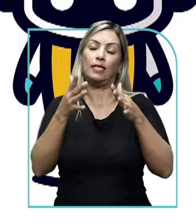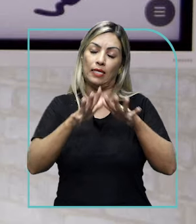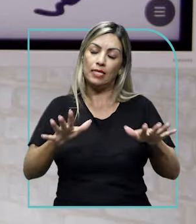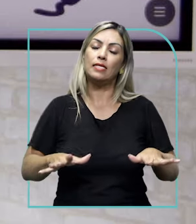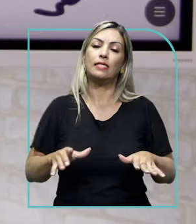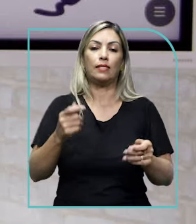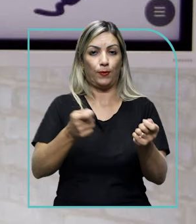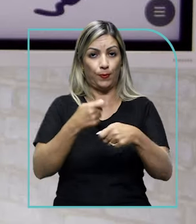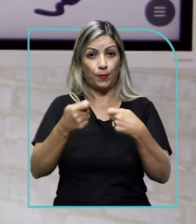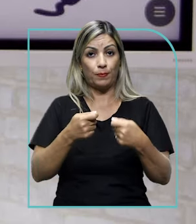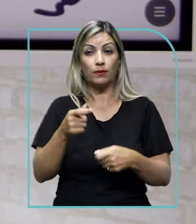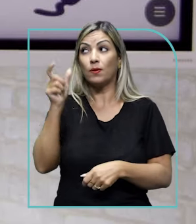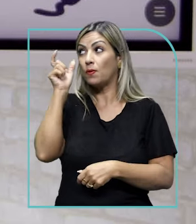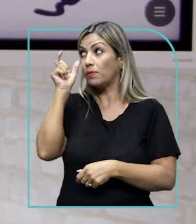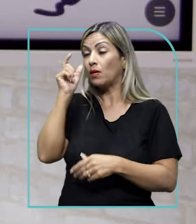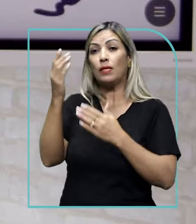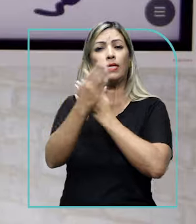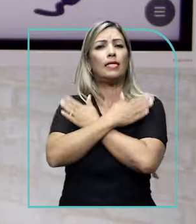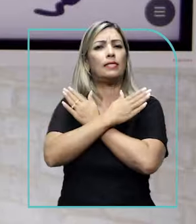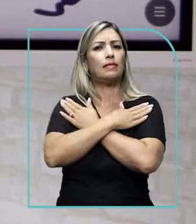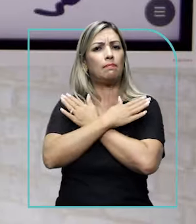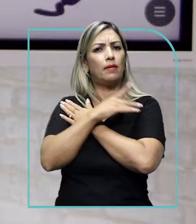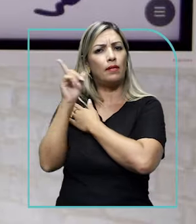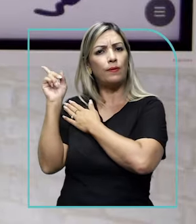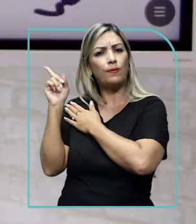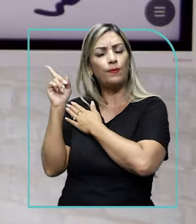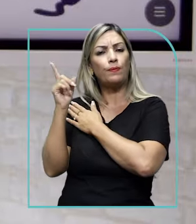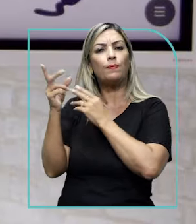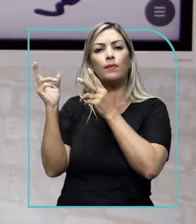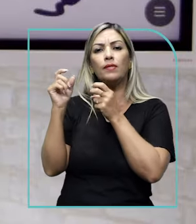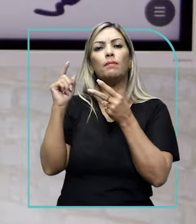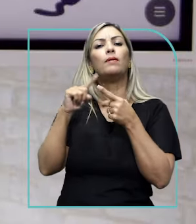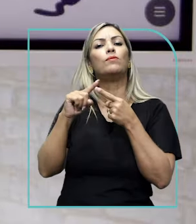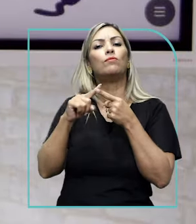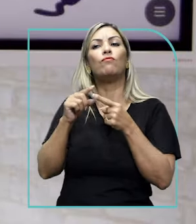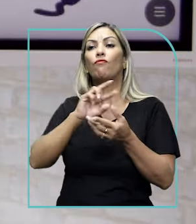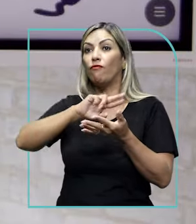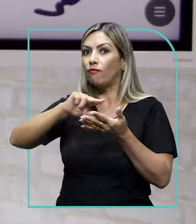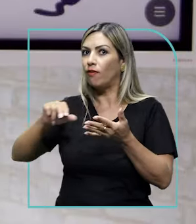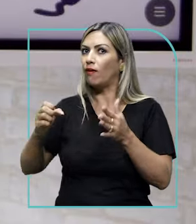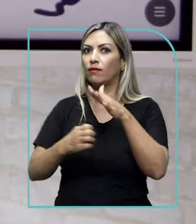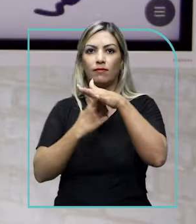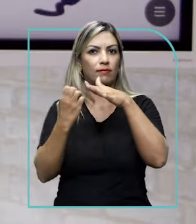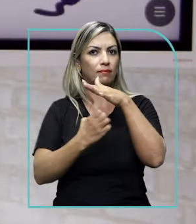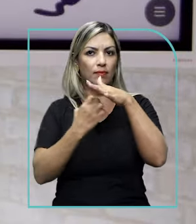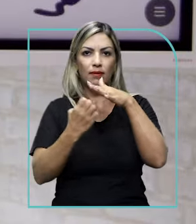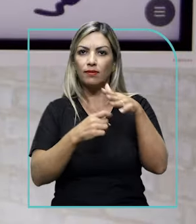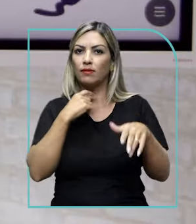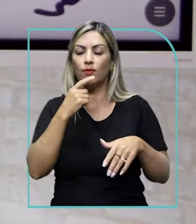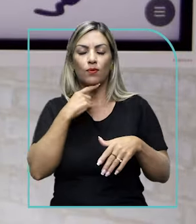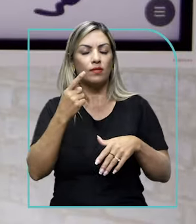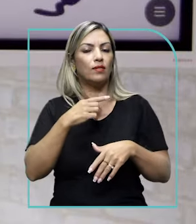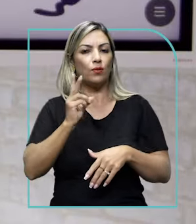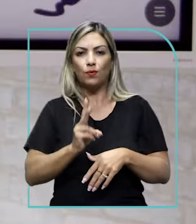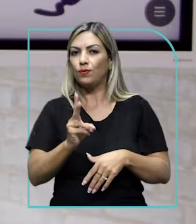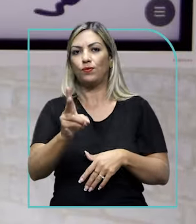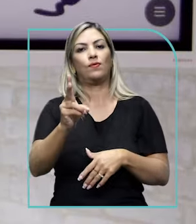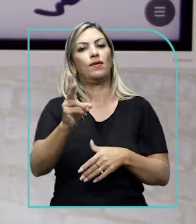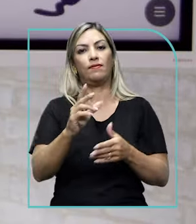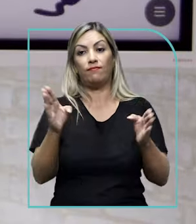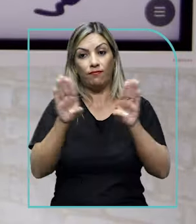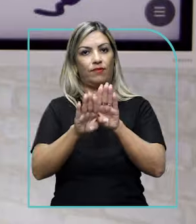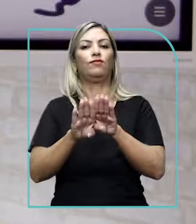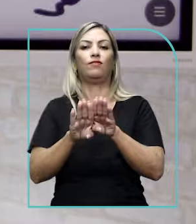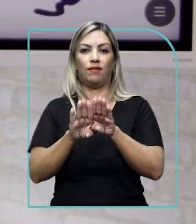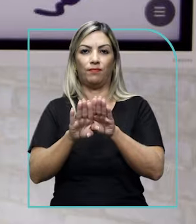Quando nós observamos o desemprego é porque muitas empresas não conseguiram sobreviver ao período da